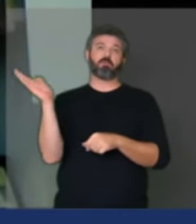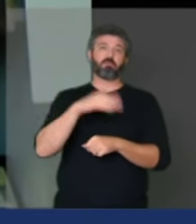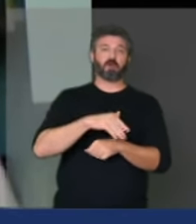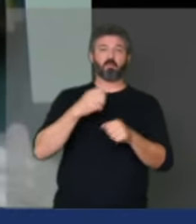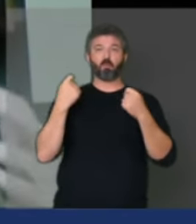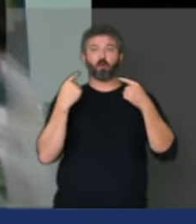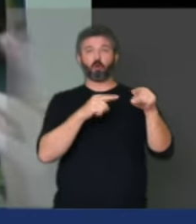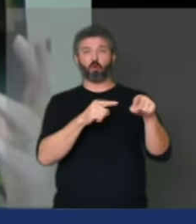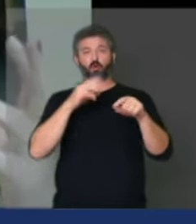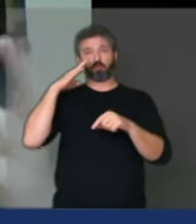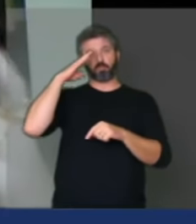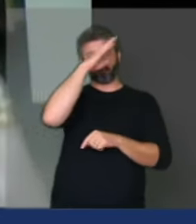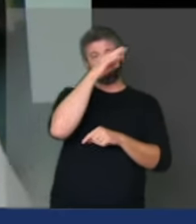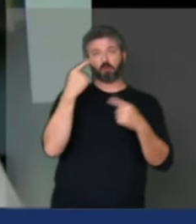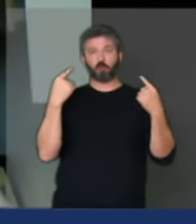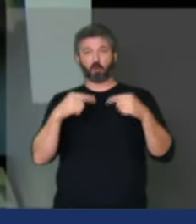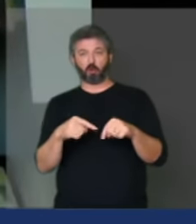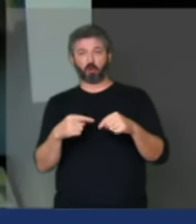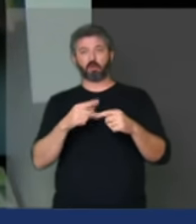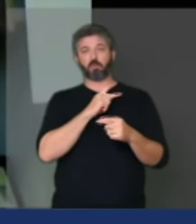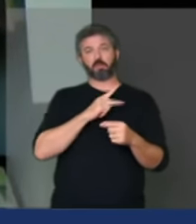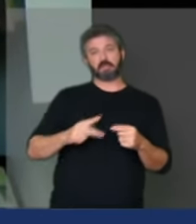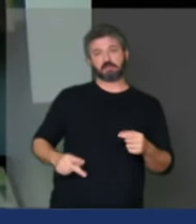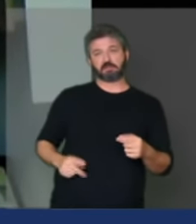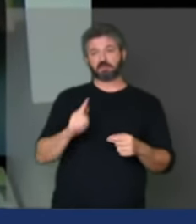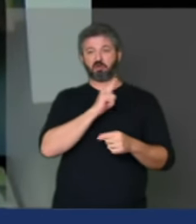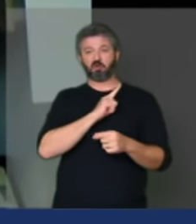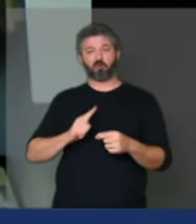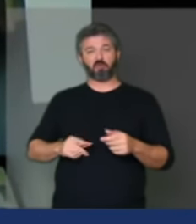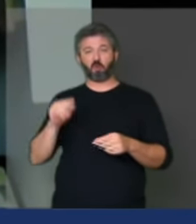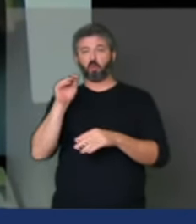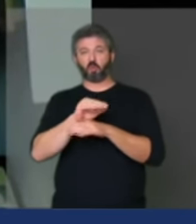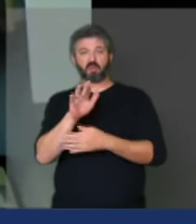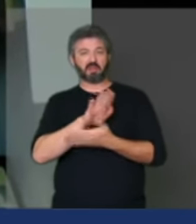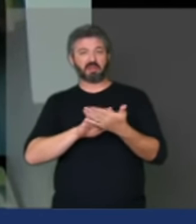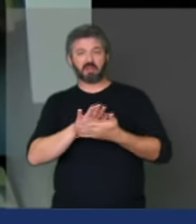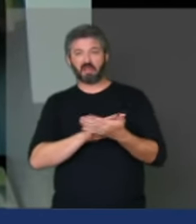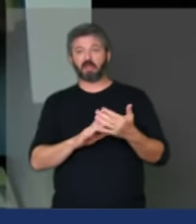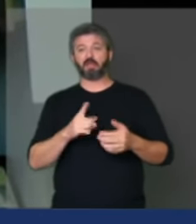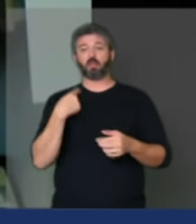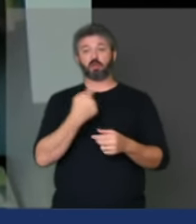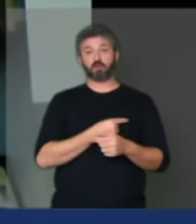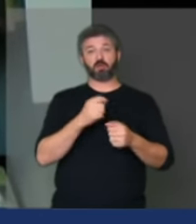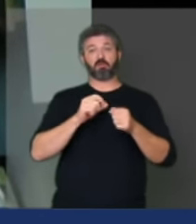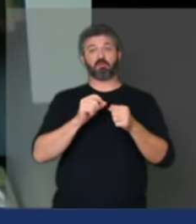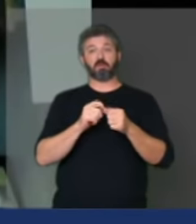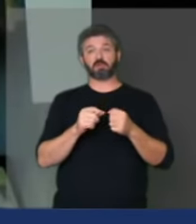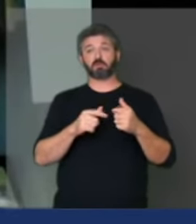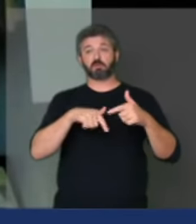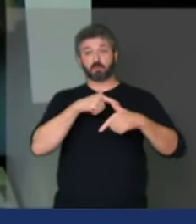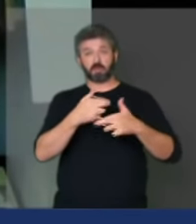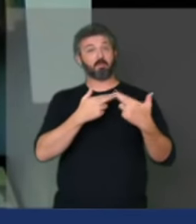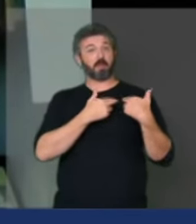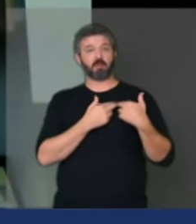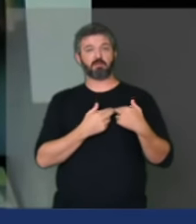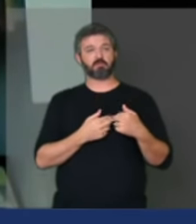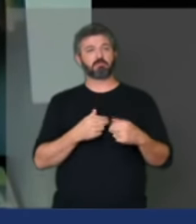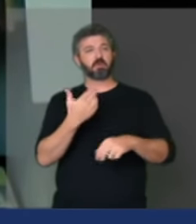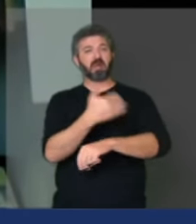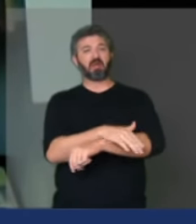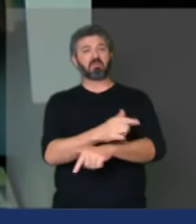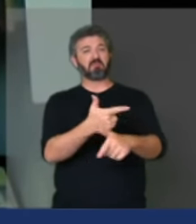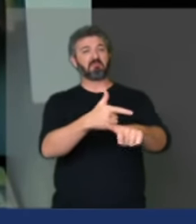o Bolsonaro contra o presidente que o governo não está cuidando que nós estamos fazendo nossa tarefa de casa ruas vazias